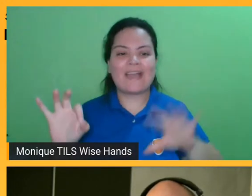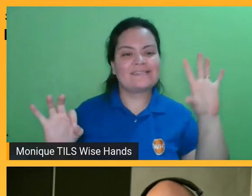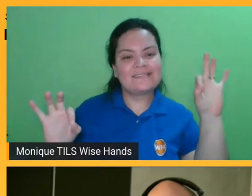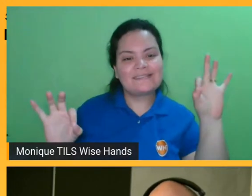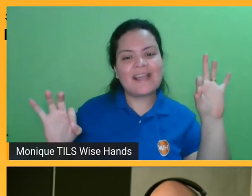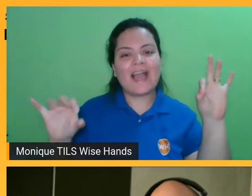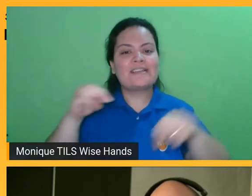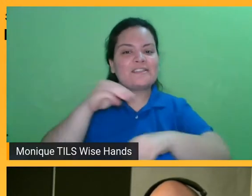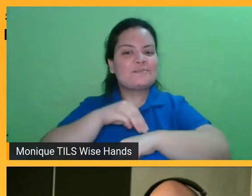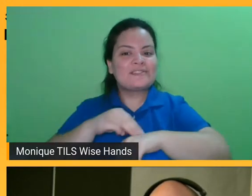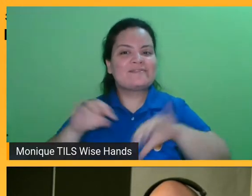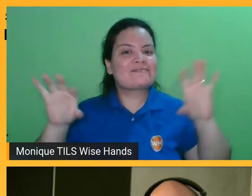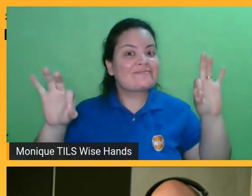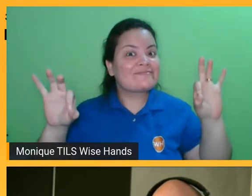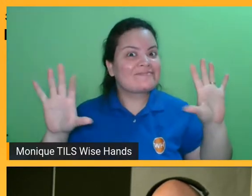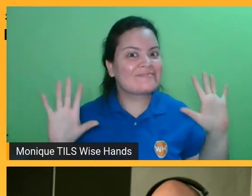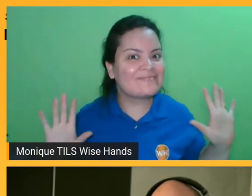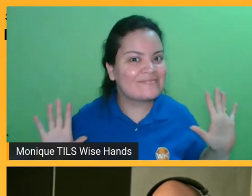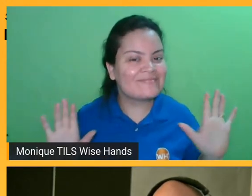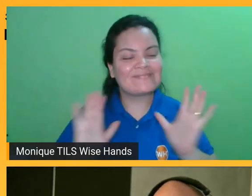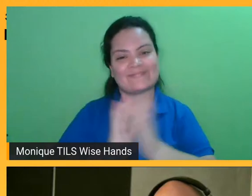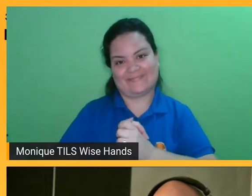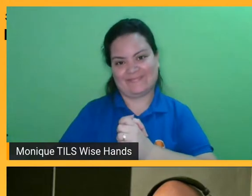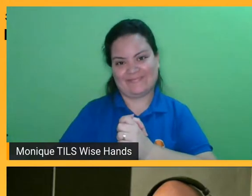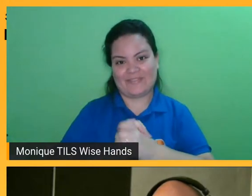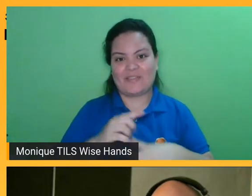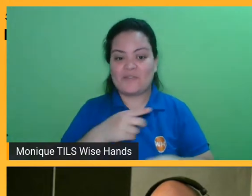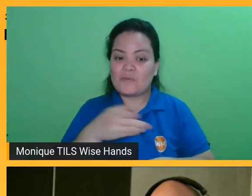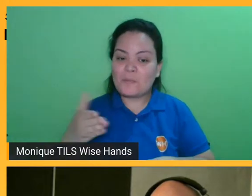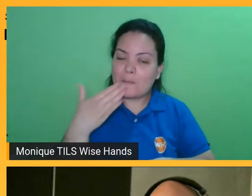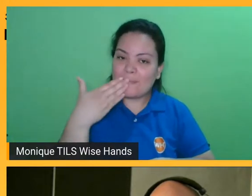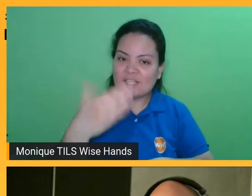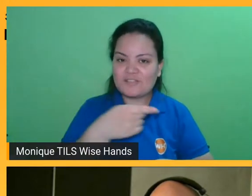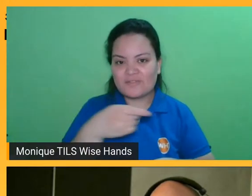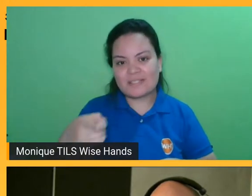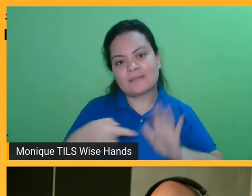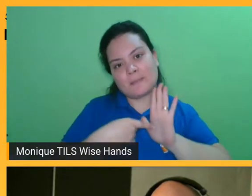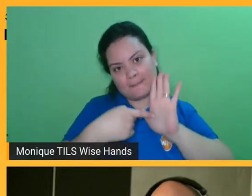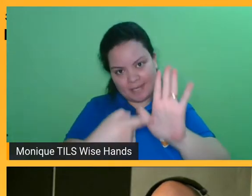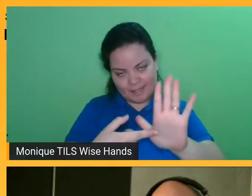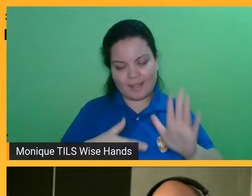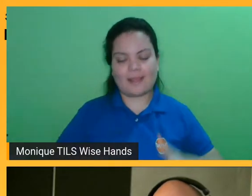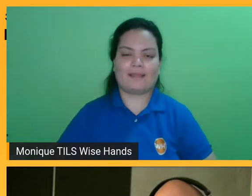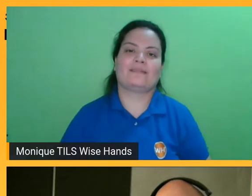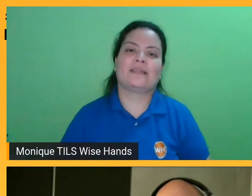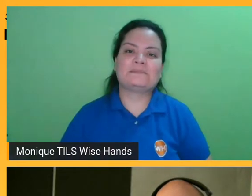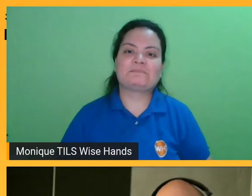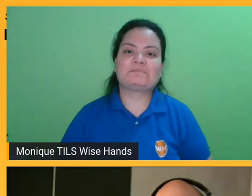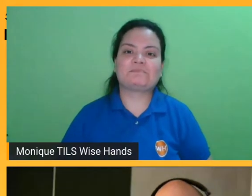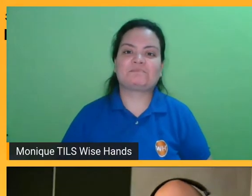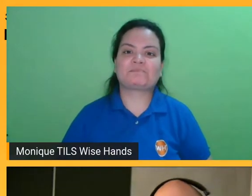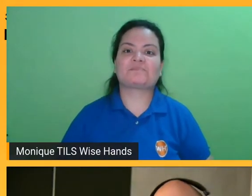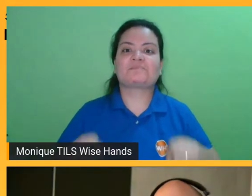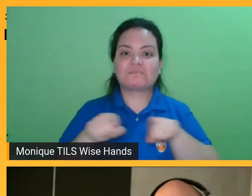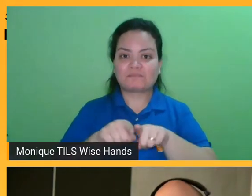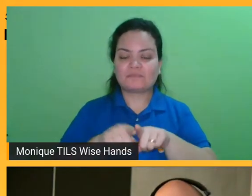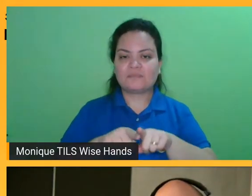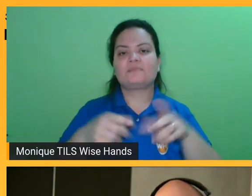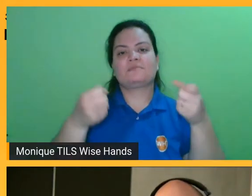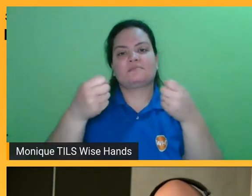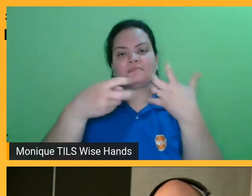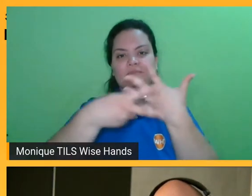cada um. então, eu vou pedir para que vocês se apresentem. A Wise Hand é uma organização